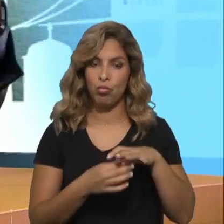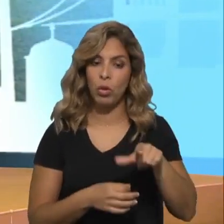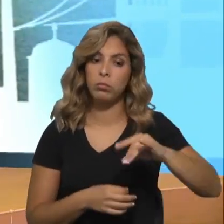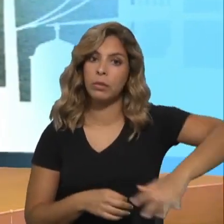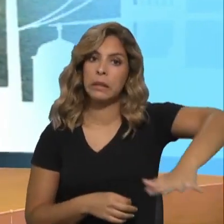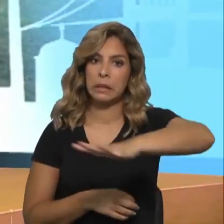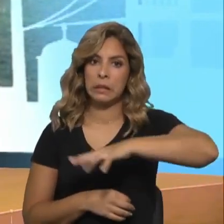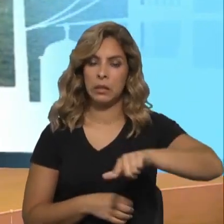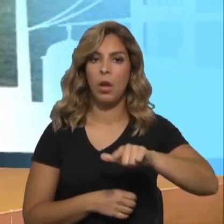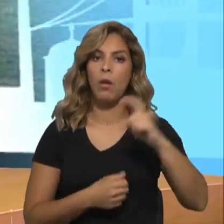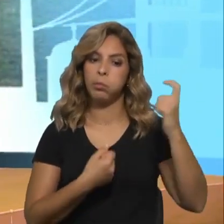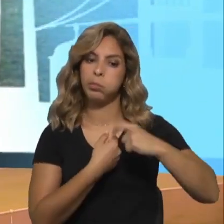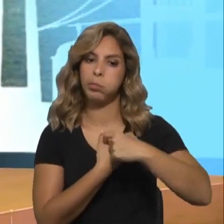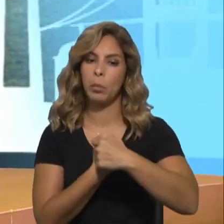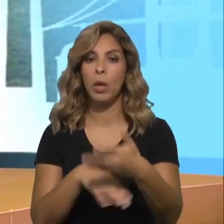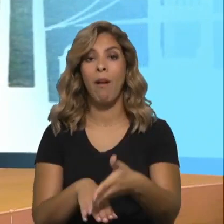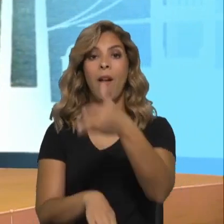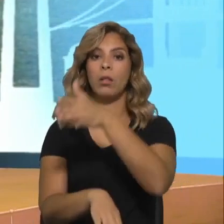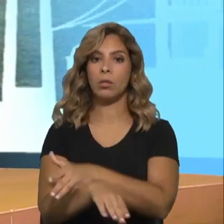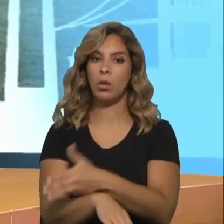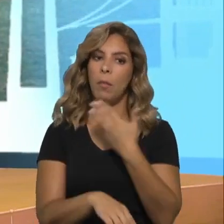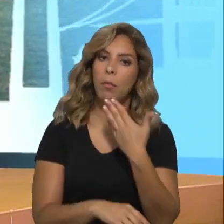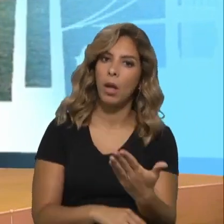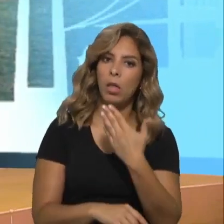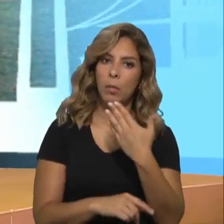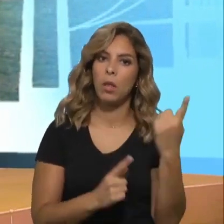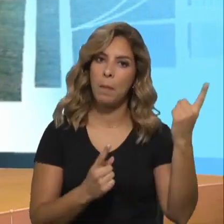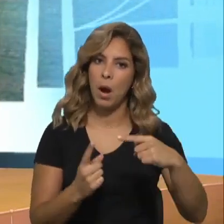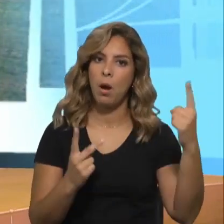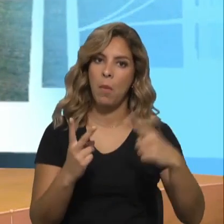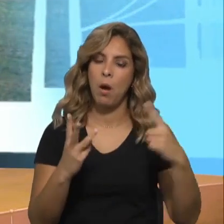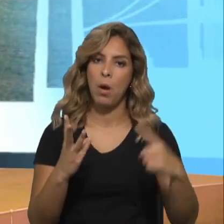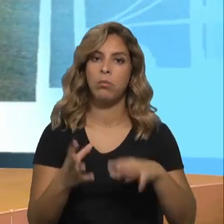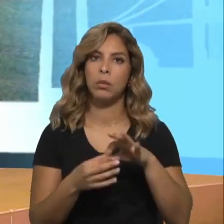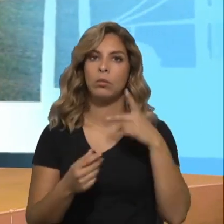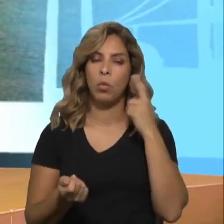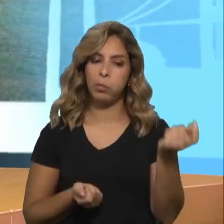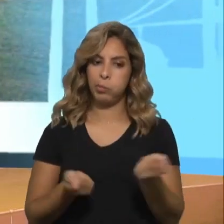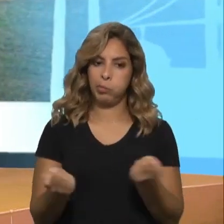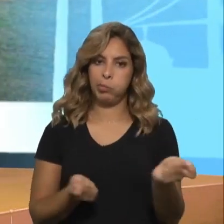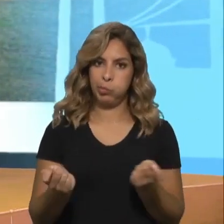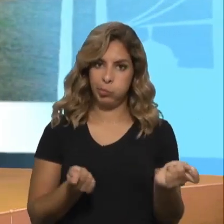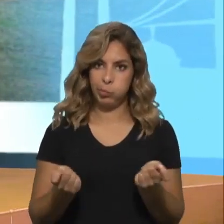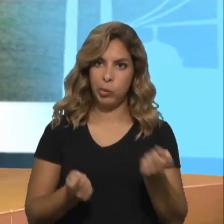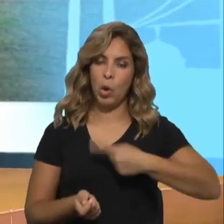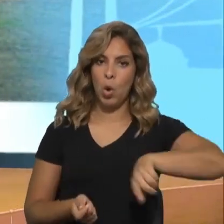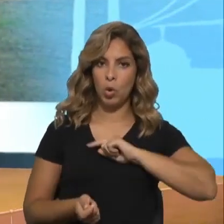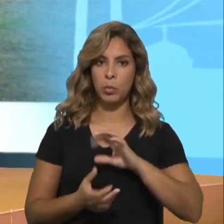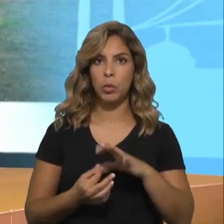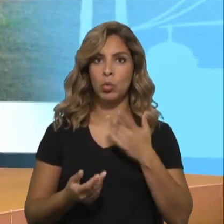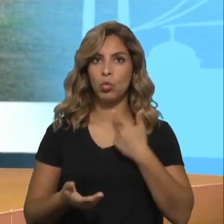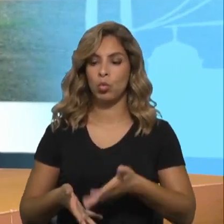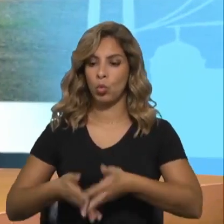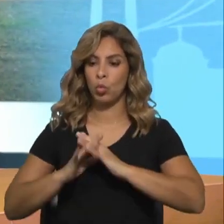conjunto também de respostas de acolhimento que estamos a coordenar. Temos também uma estrutura de acolhimento.